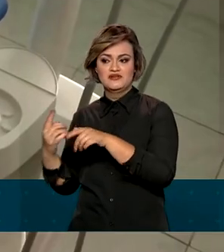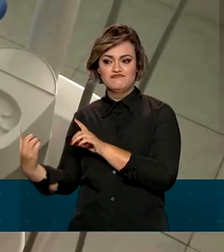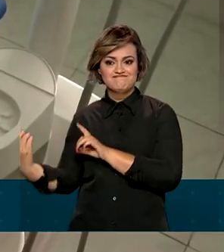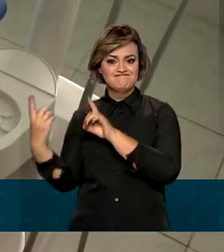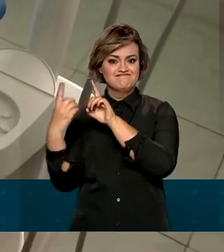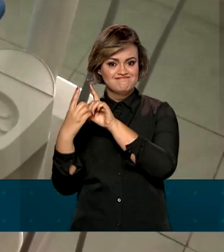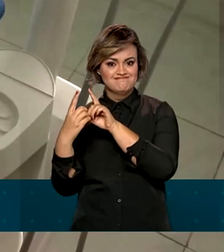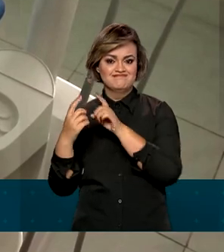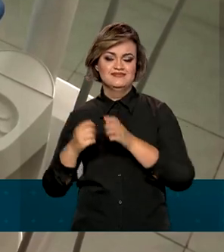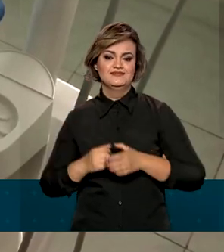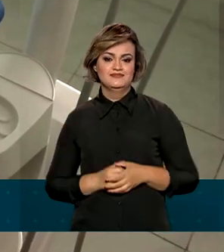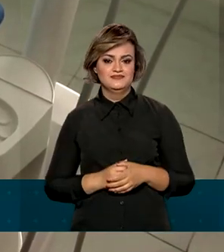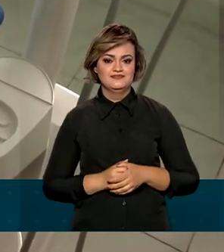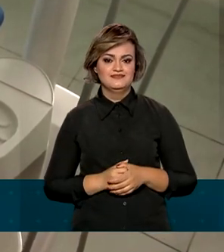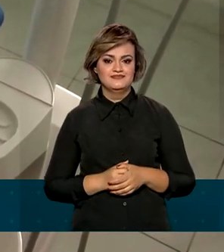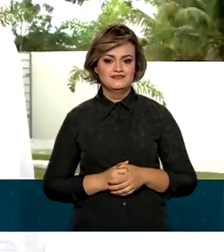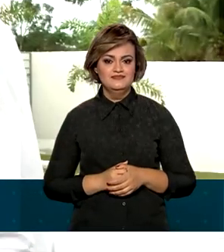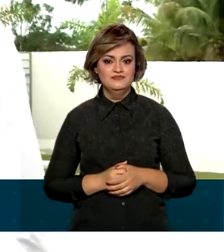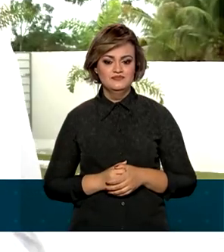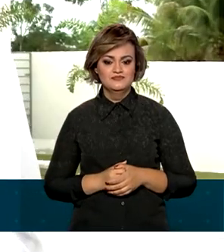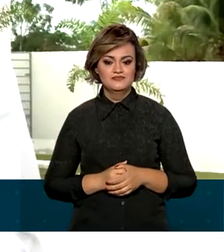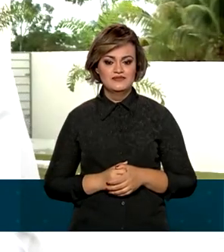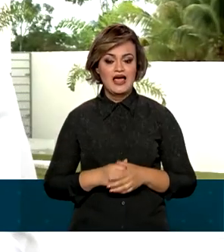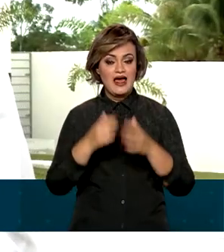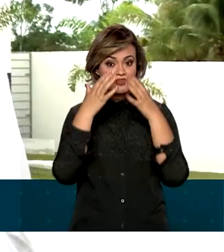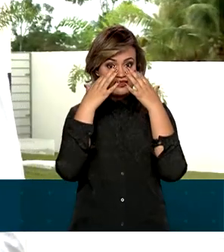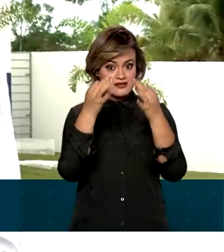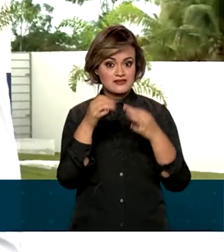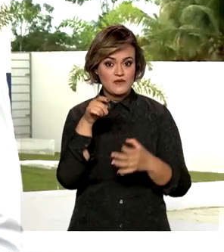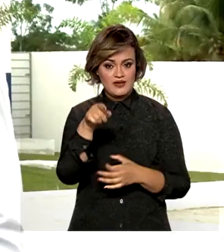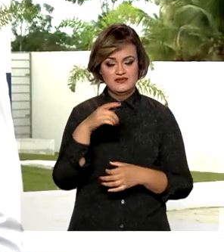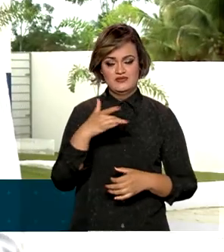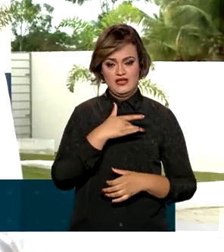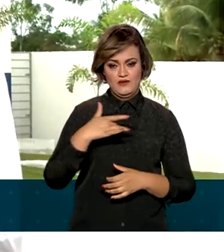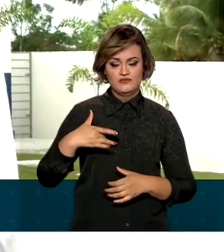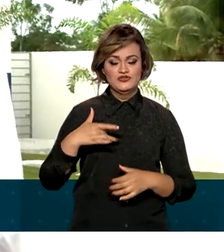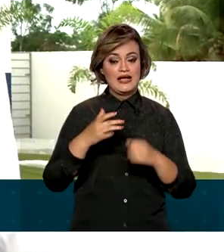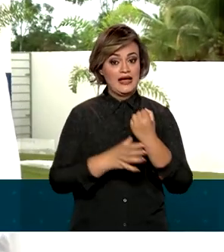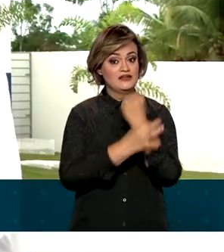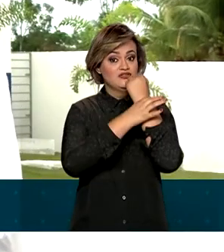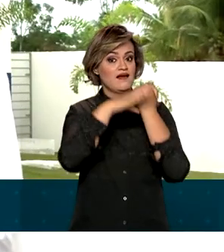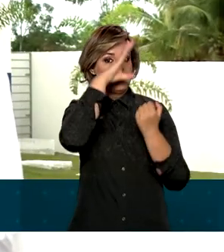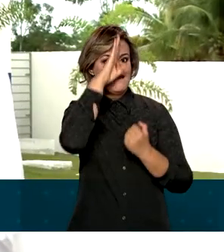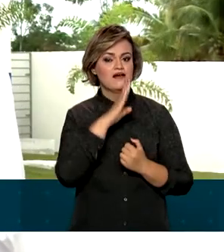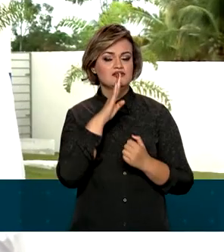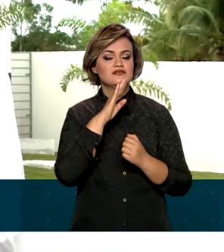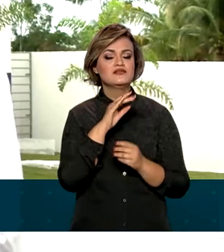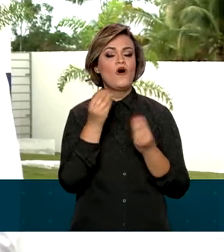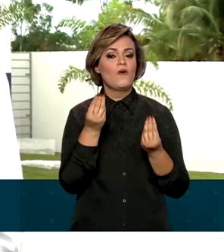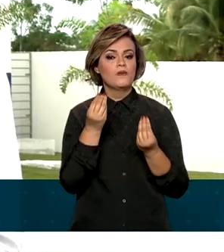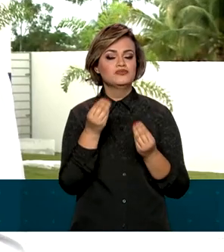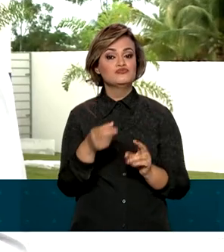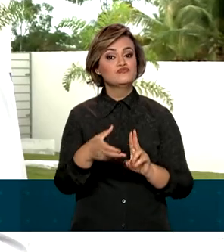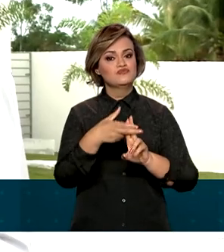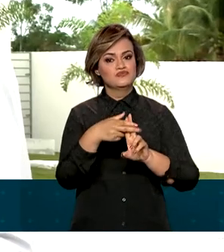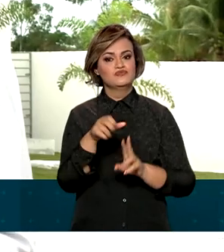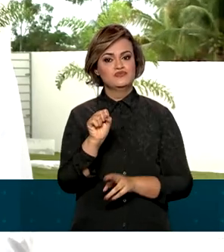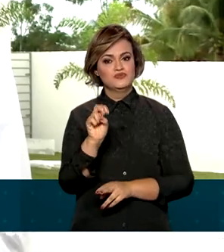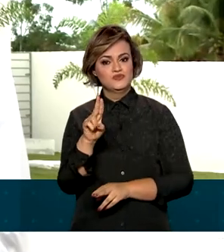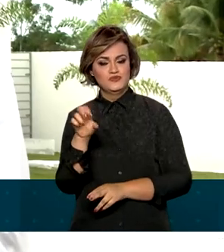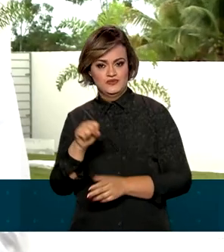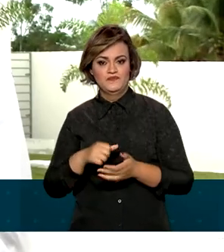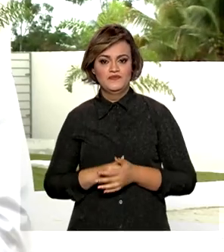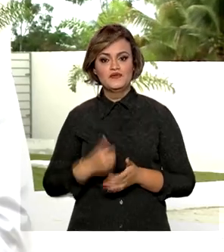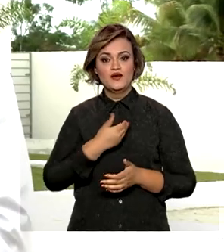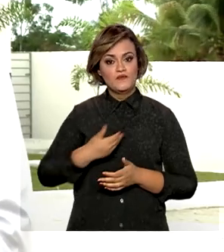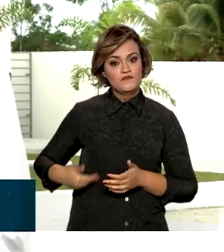usando do serviço, né? A atenção primária à saúde é garantida gratuitamente pelo Sistema Único de Saúde, SUS. O